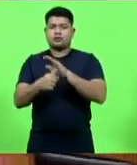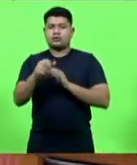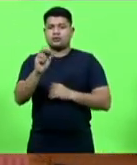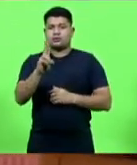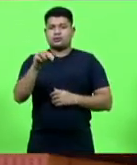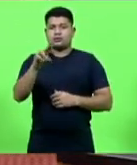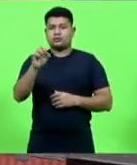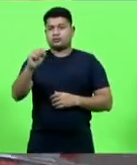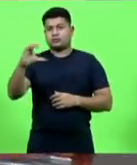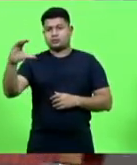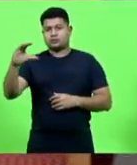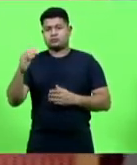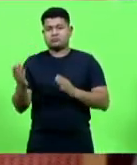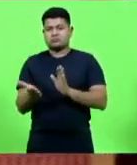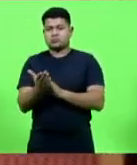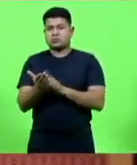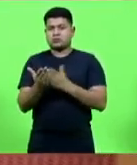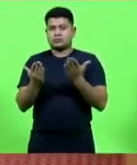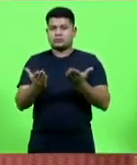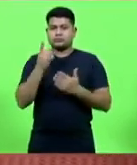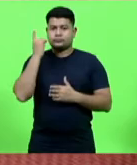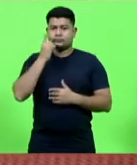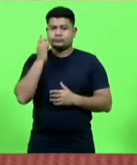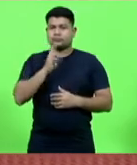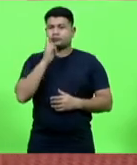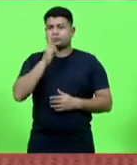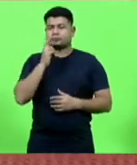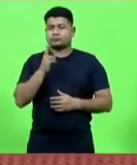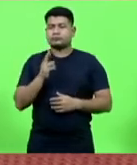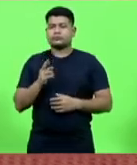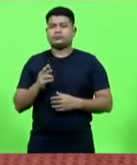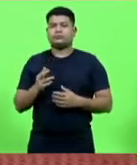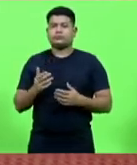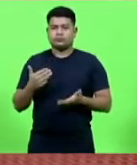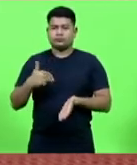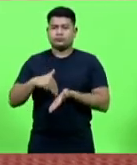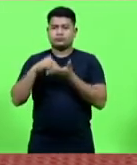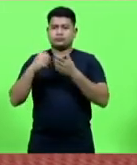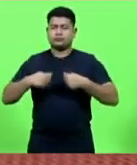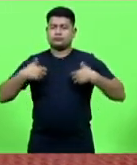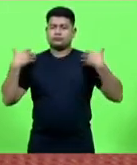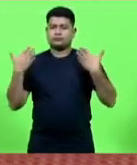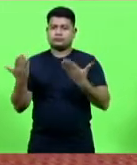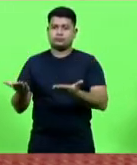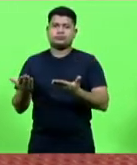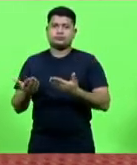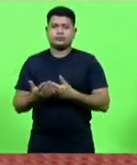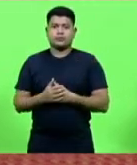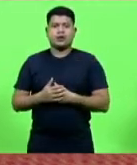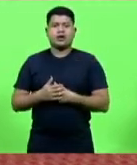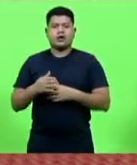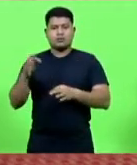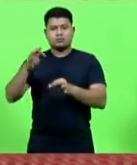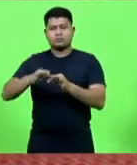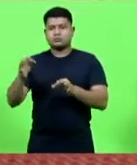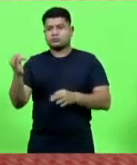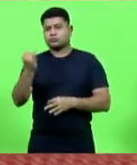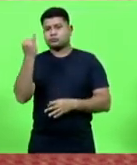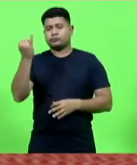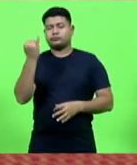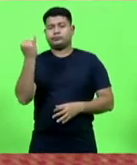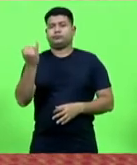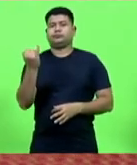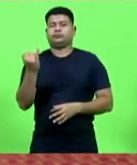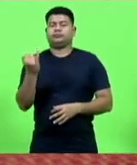parabéns aí ao deputado Rodrigo Minotto por essa homenagem, uma entidade muito importante. Inclusive,